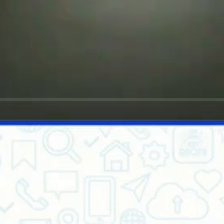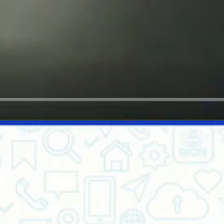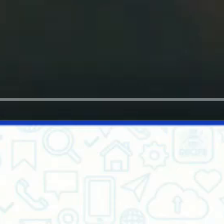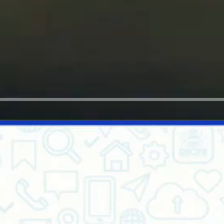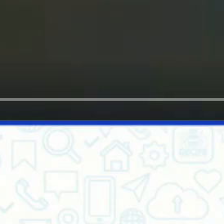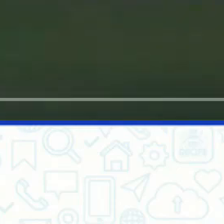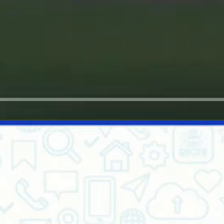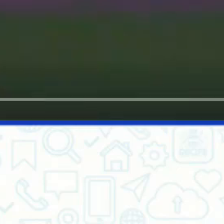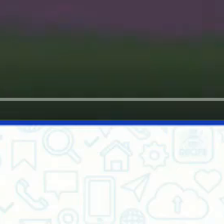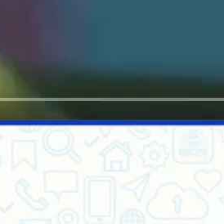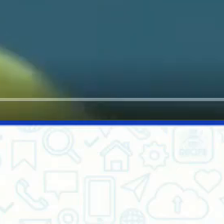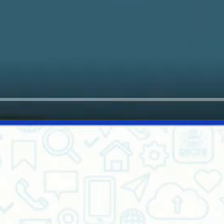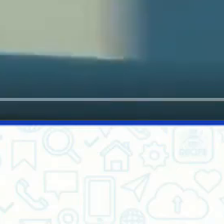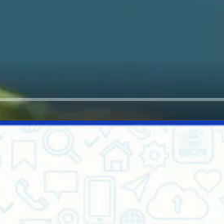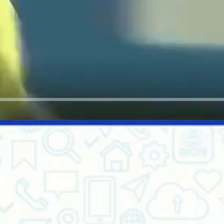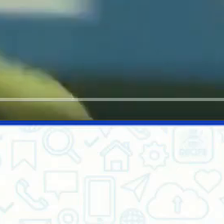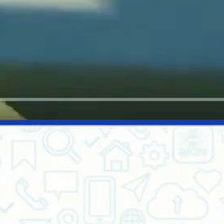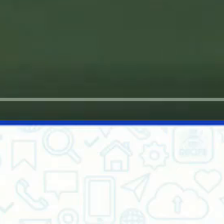Brasil!